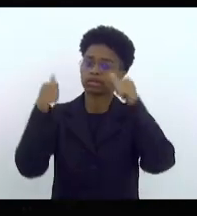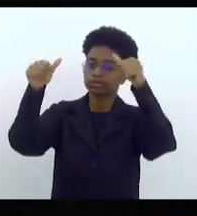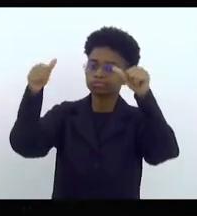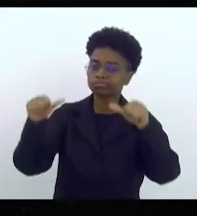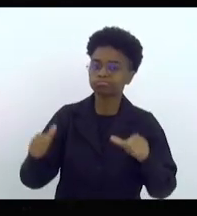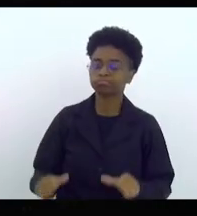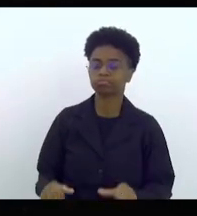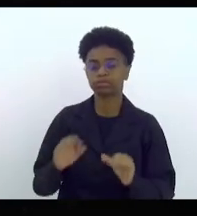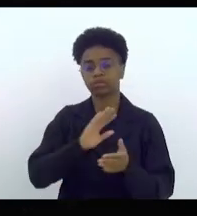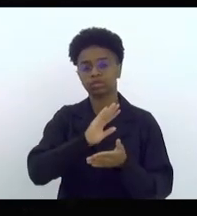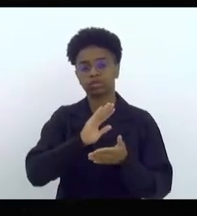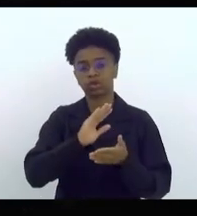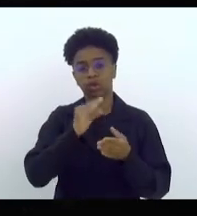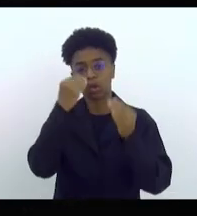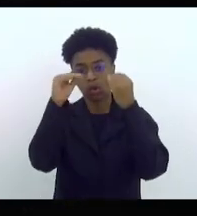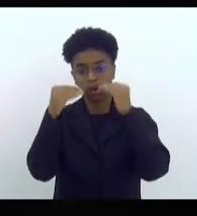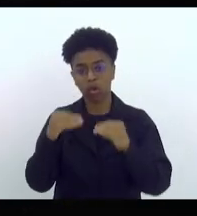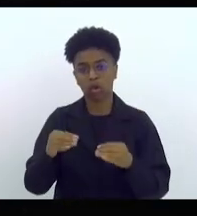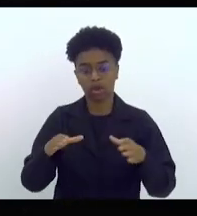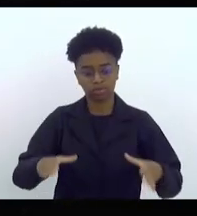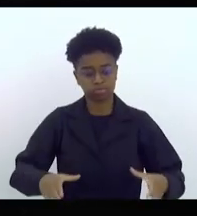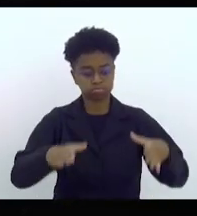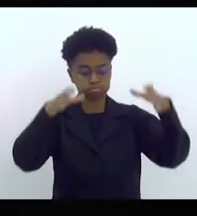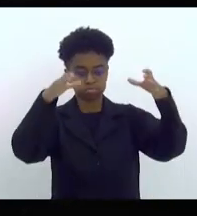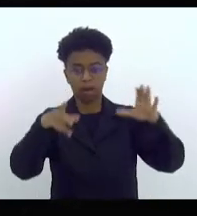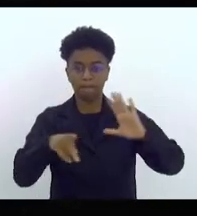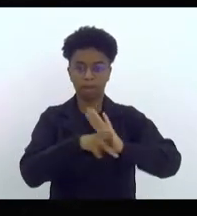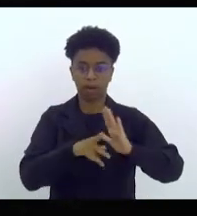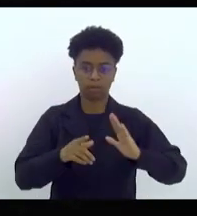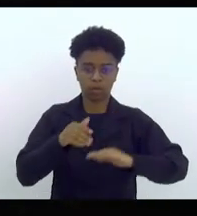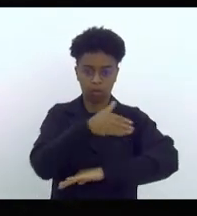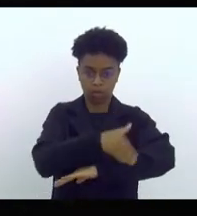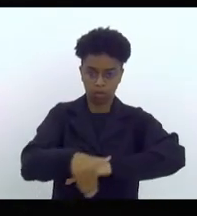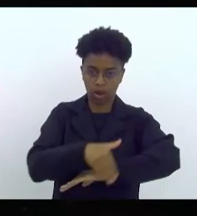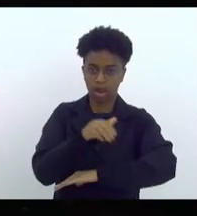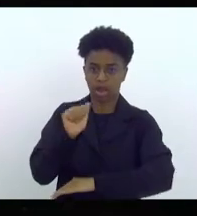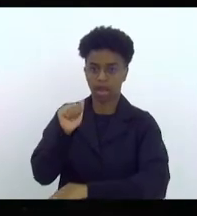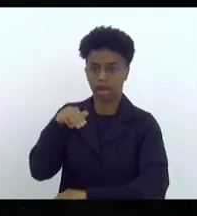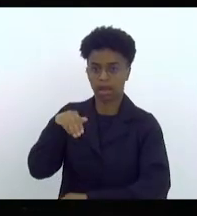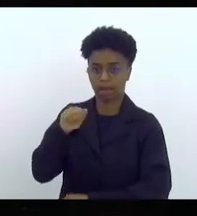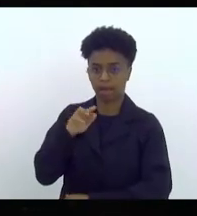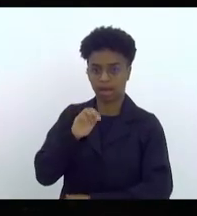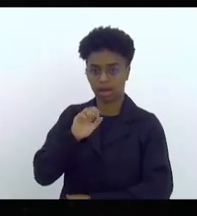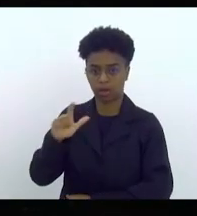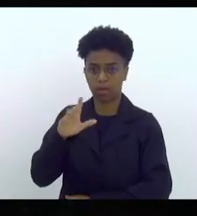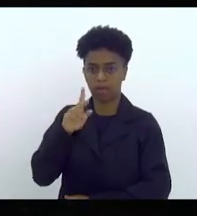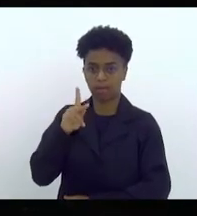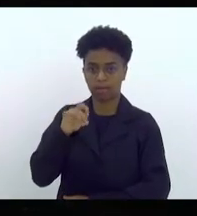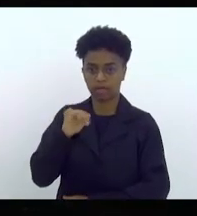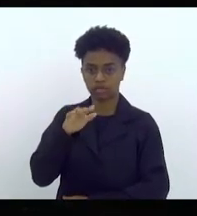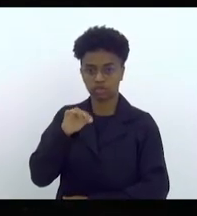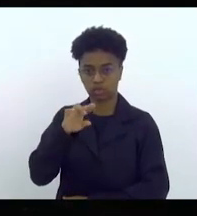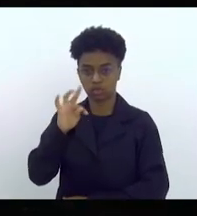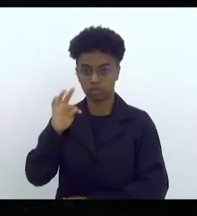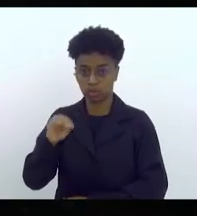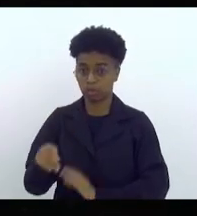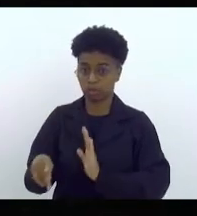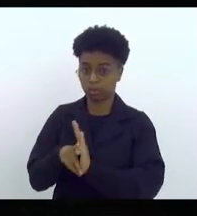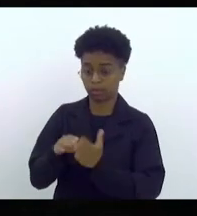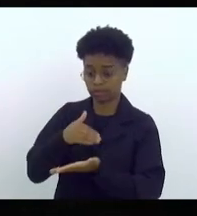colocada nas pilastras da Amaral Peixoto pela CODIN, que é um órgão da Prefeitura de Niterói,